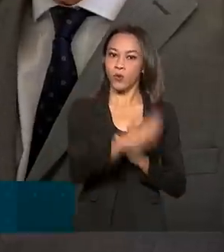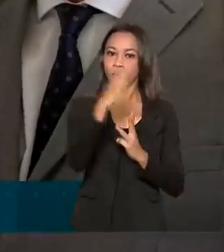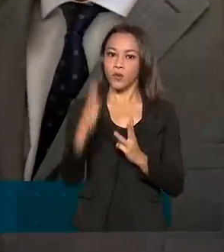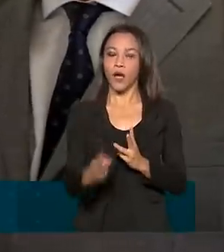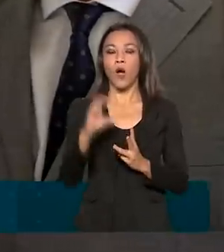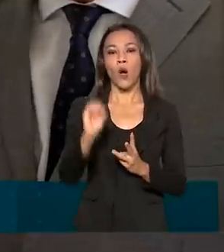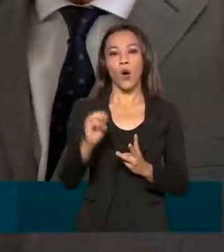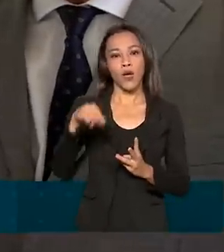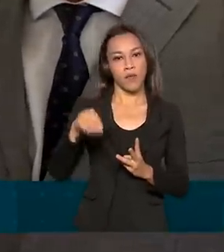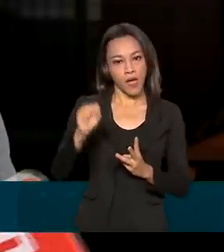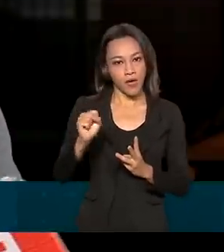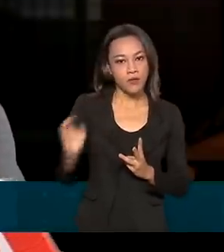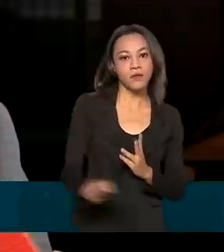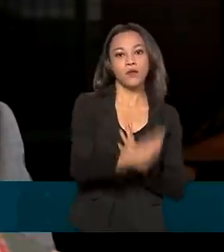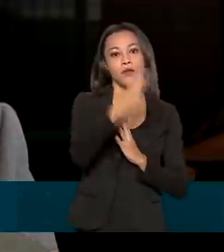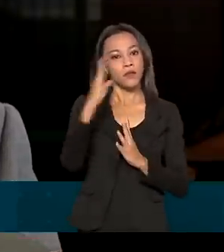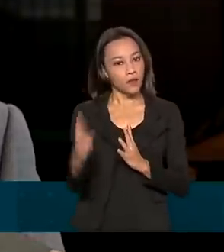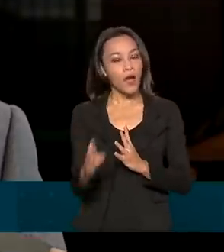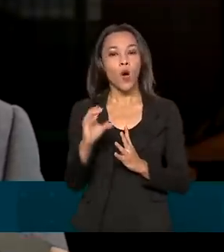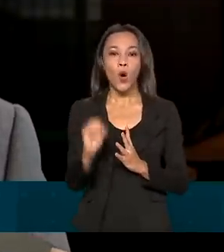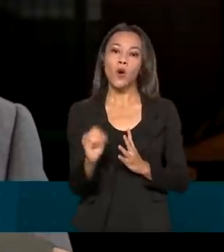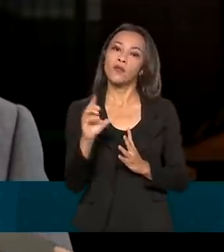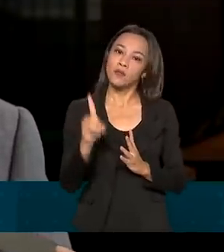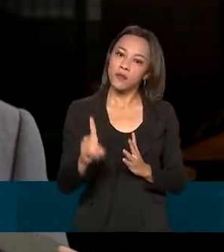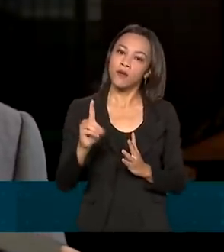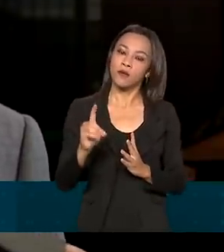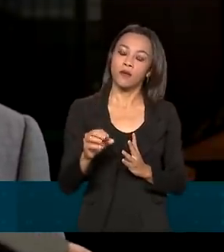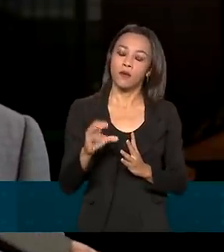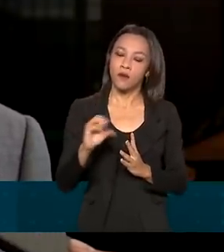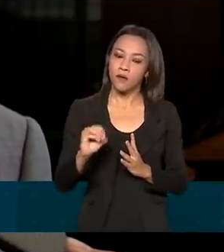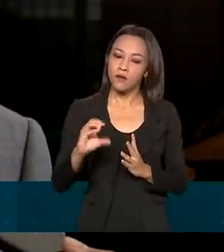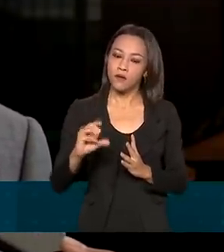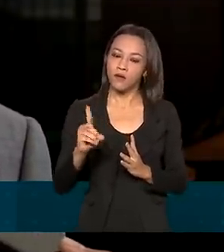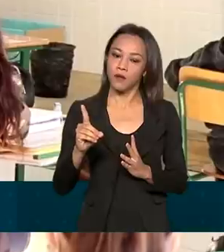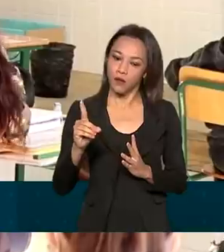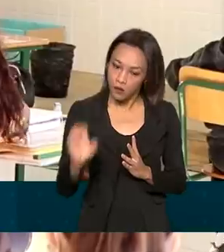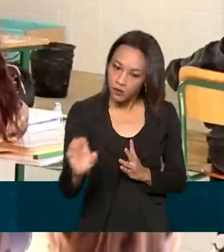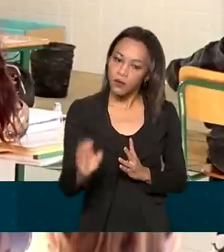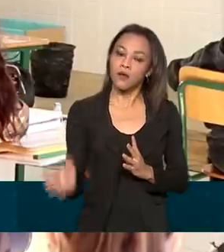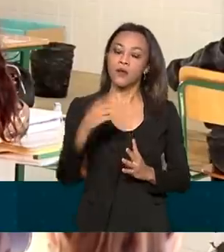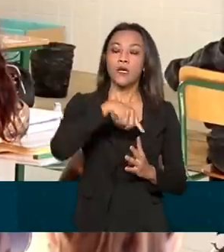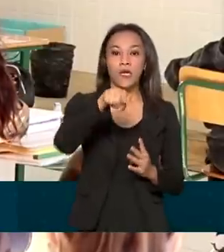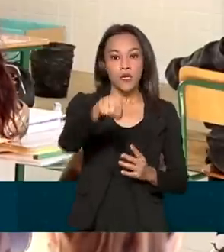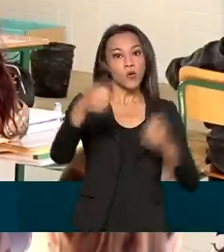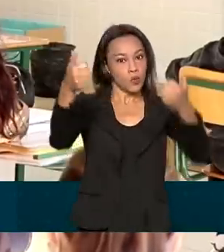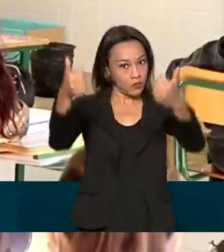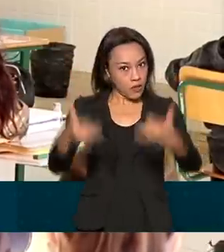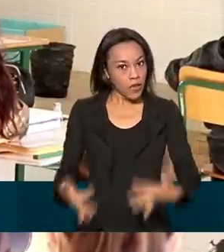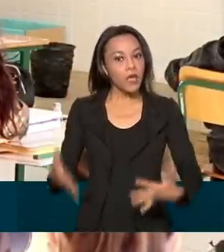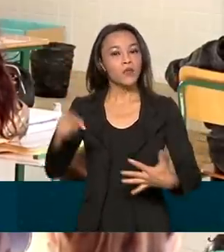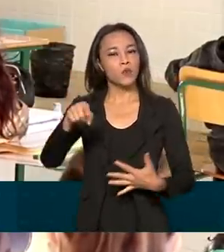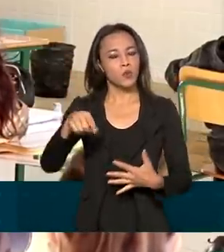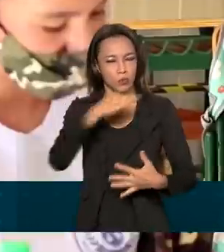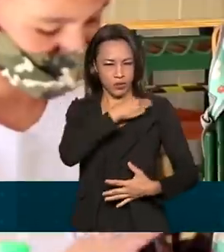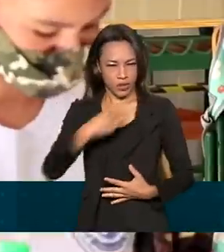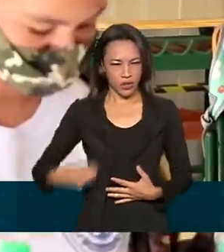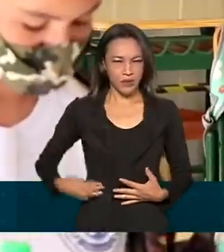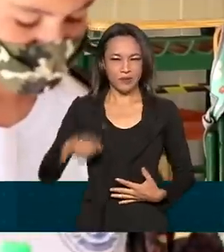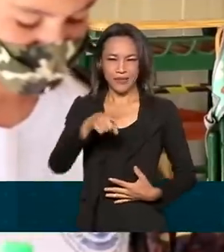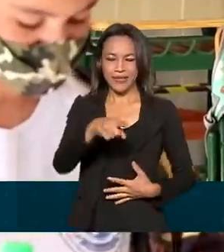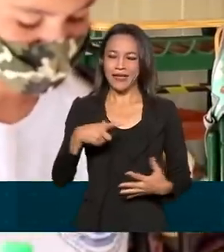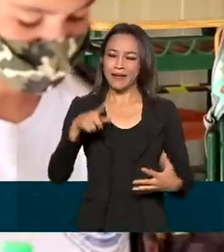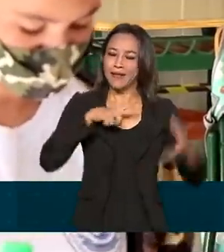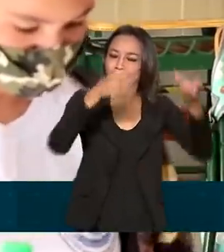OCDE. Da OCDE. O Ministro da Educação alega prejuízo irreparável às crianças que ficam